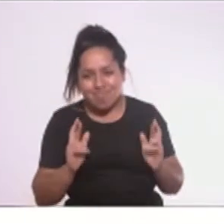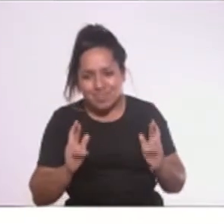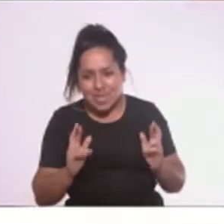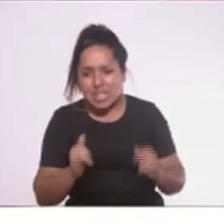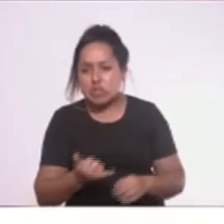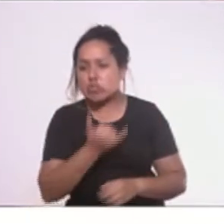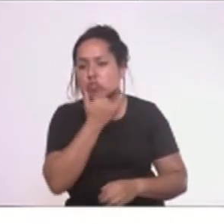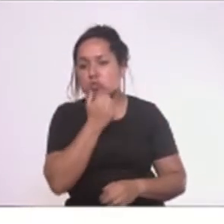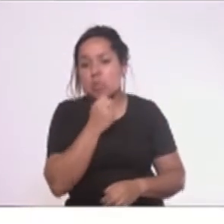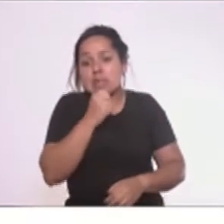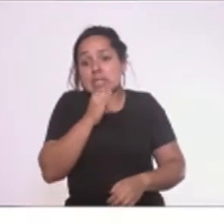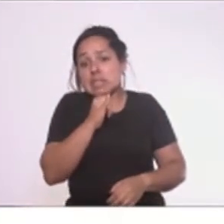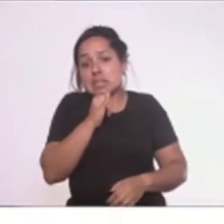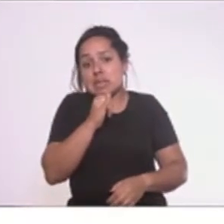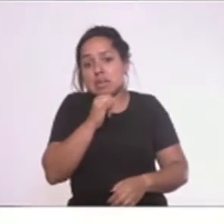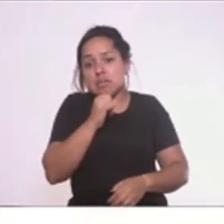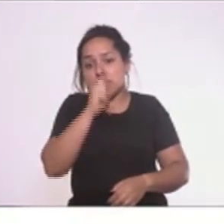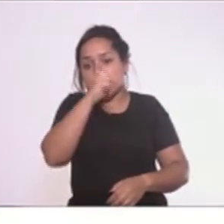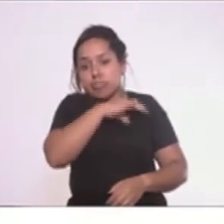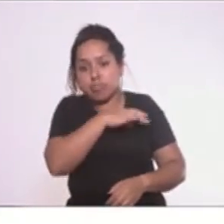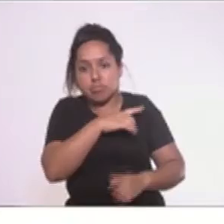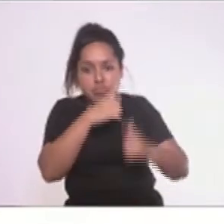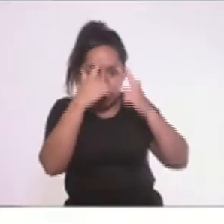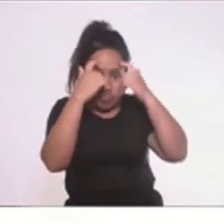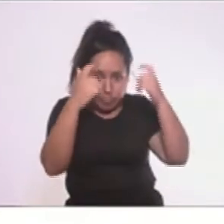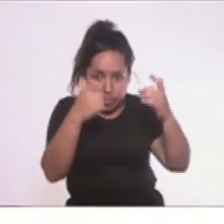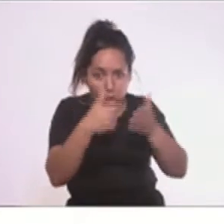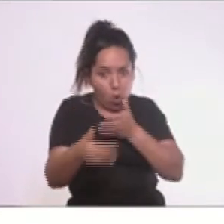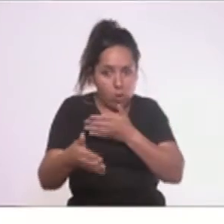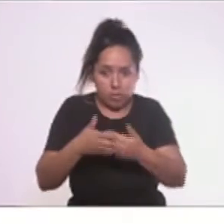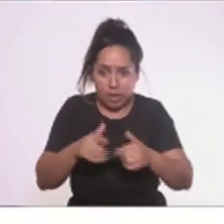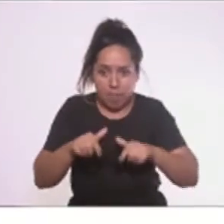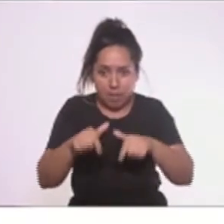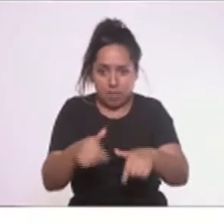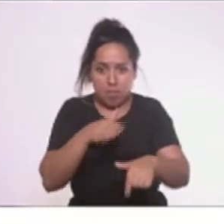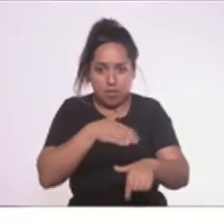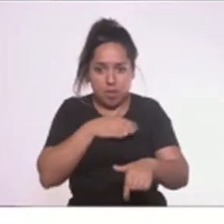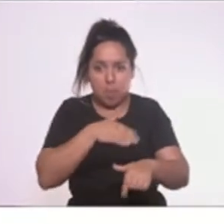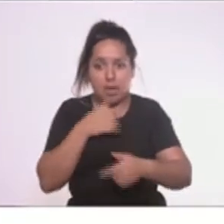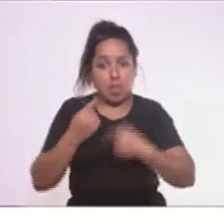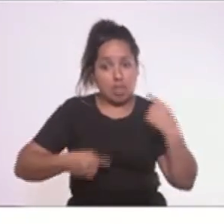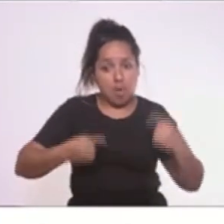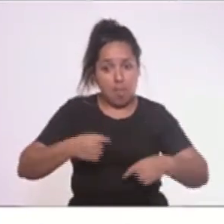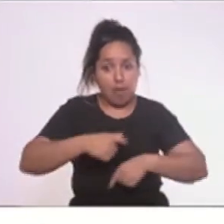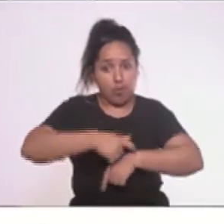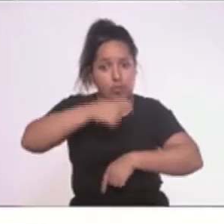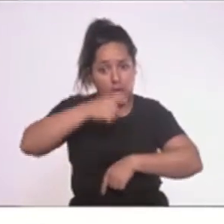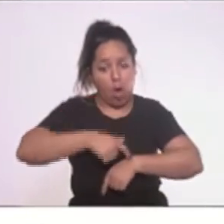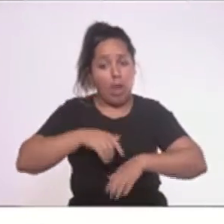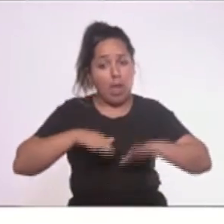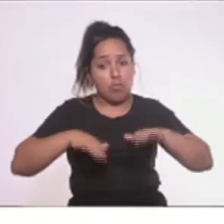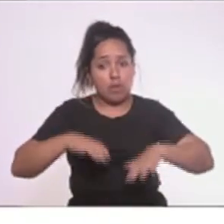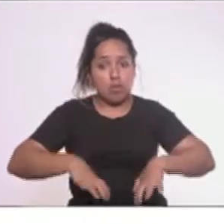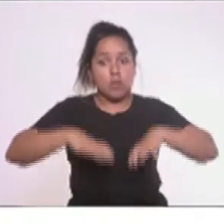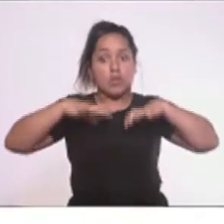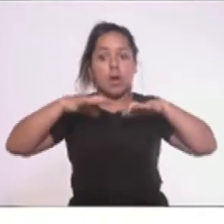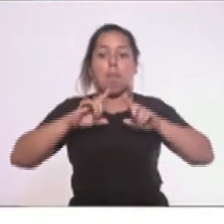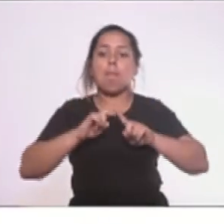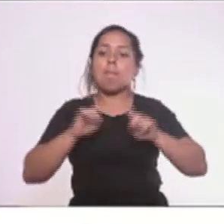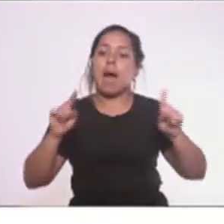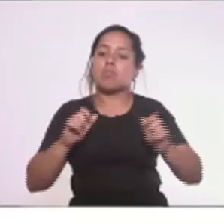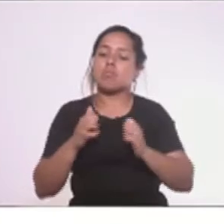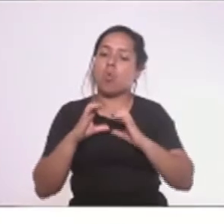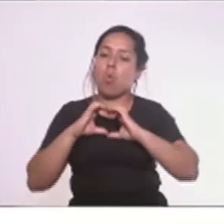por acaso eu fui um pouco agressivo em alguma participação minha, em algum debate, dizer que o coração